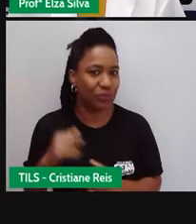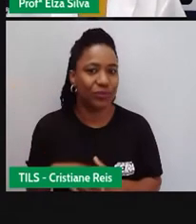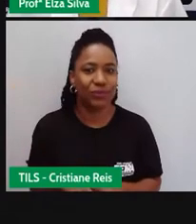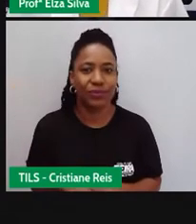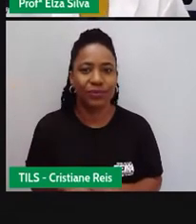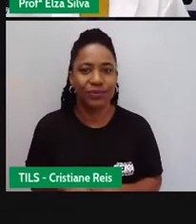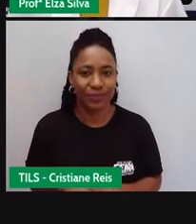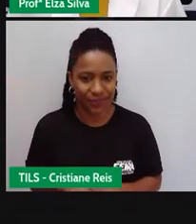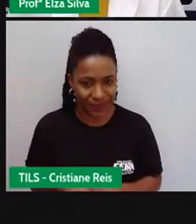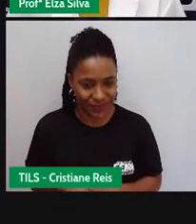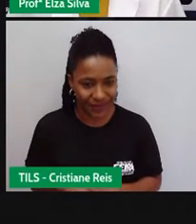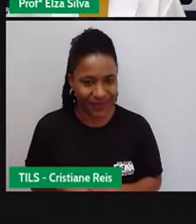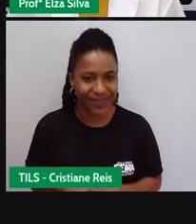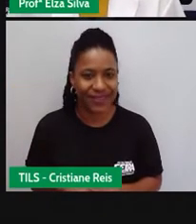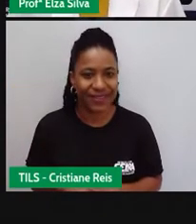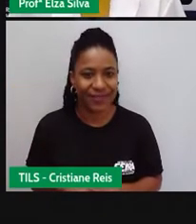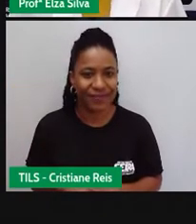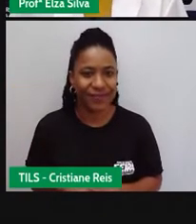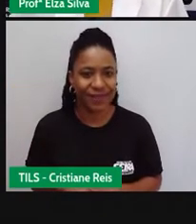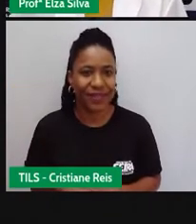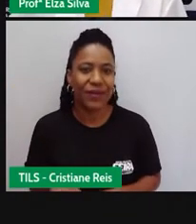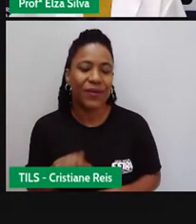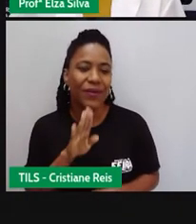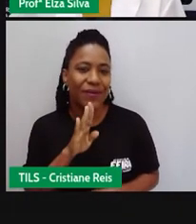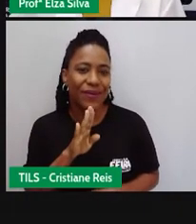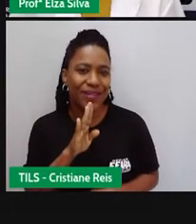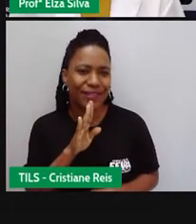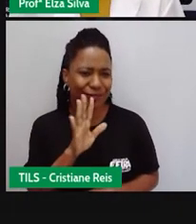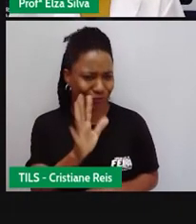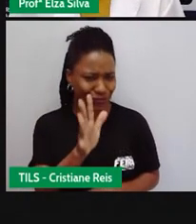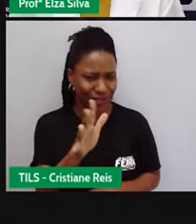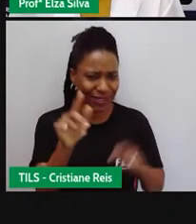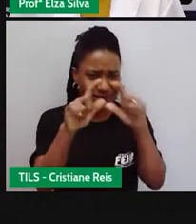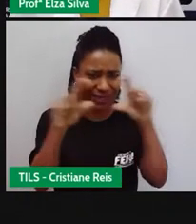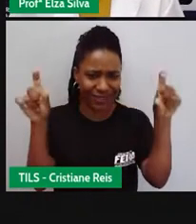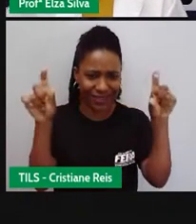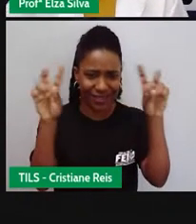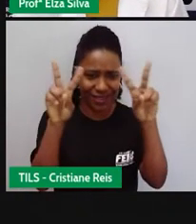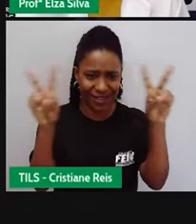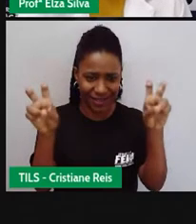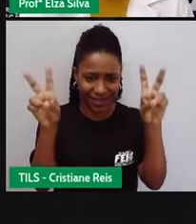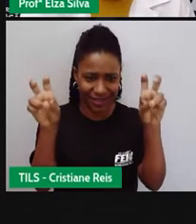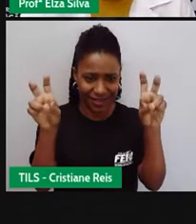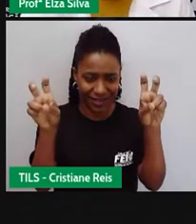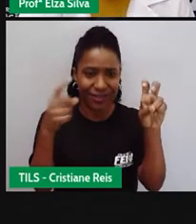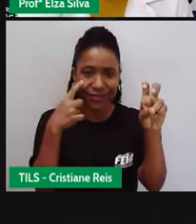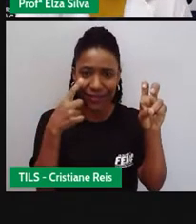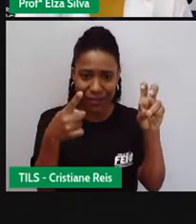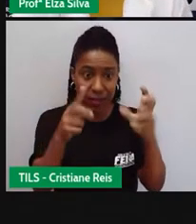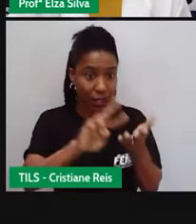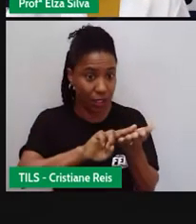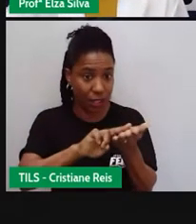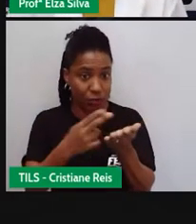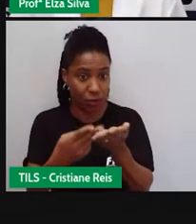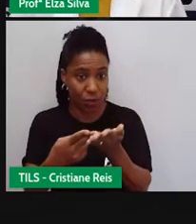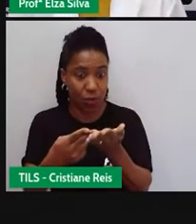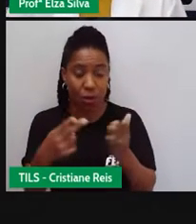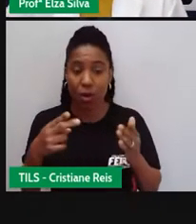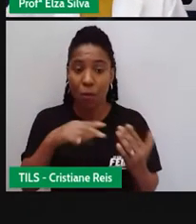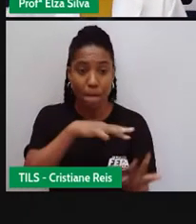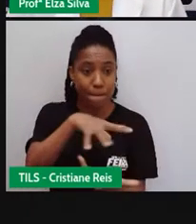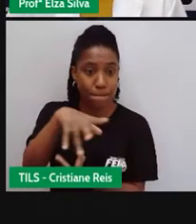What of the words? Vocês já assistiram esse filme? Guerra dos Mundos? Did you remember?